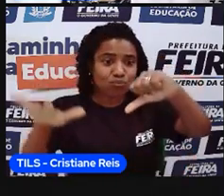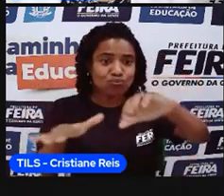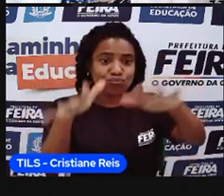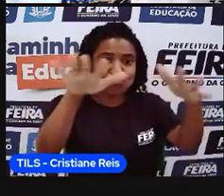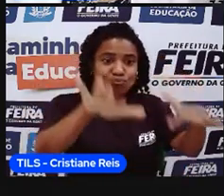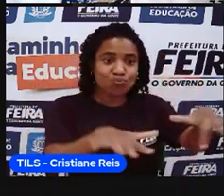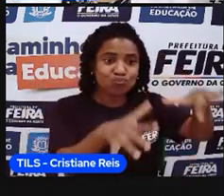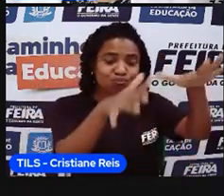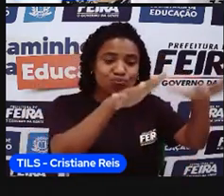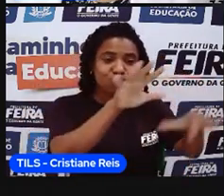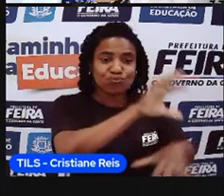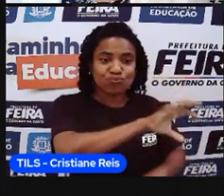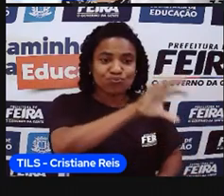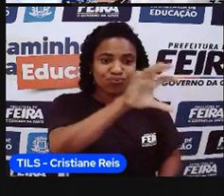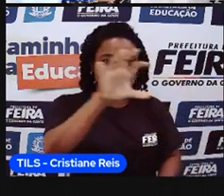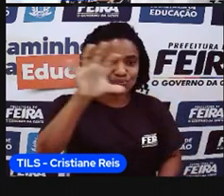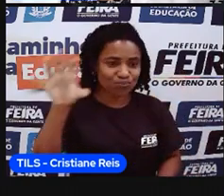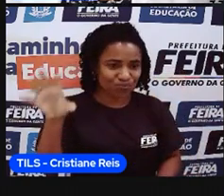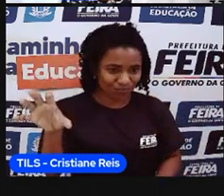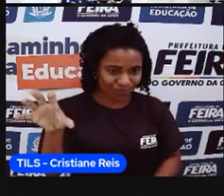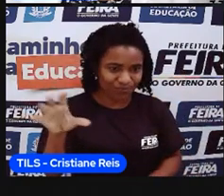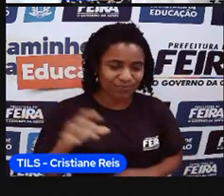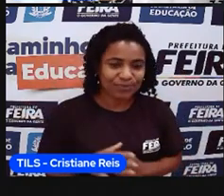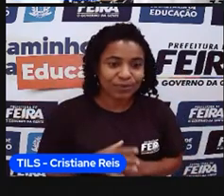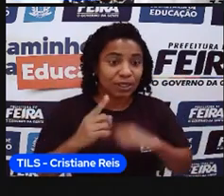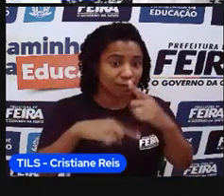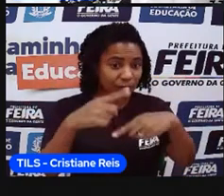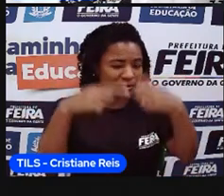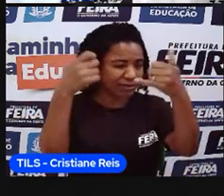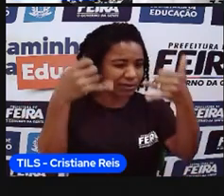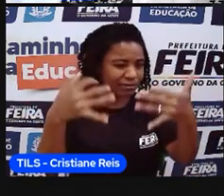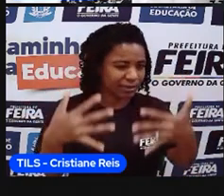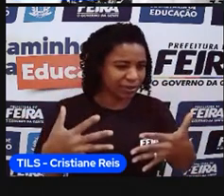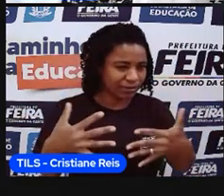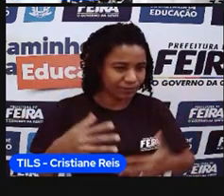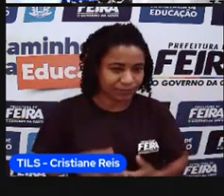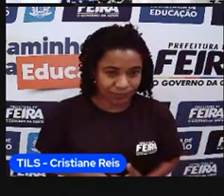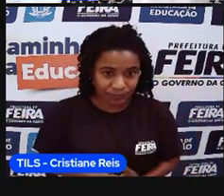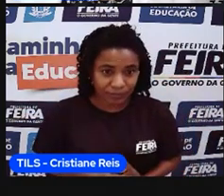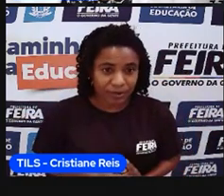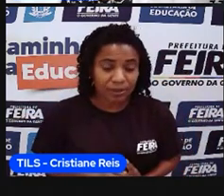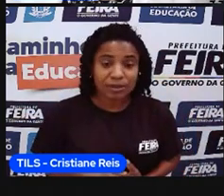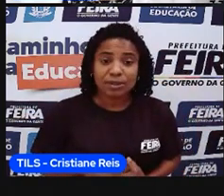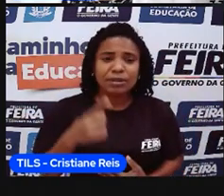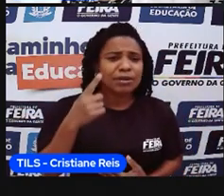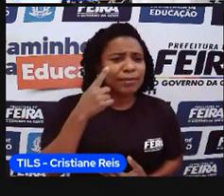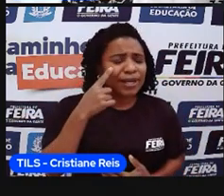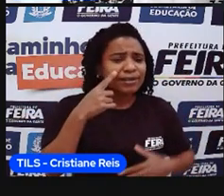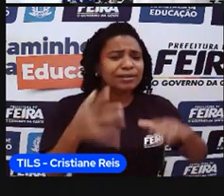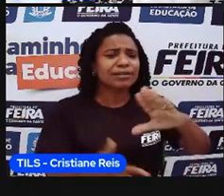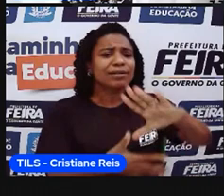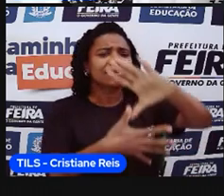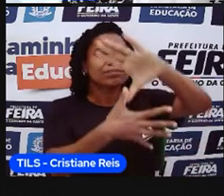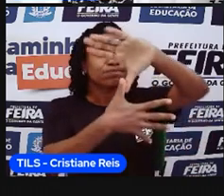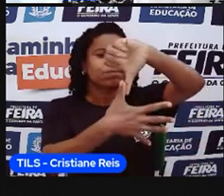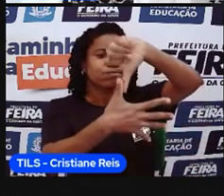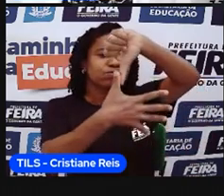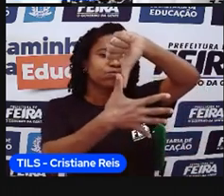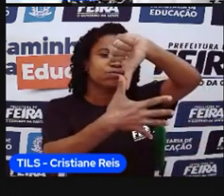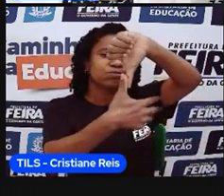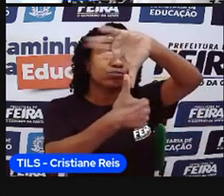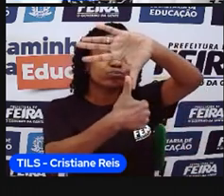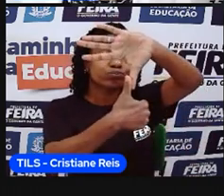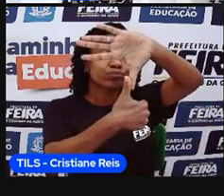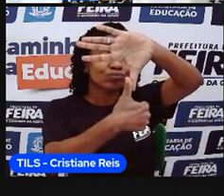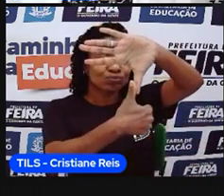mais adiante, mas só para a gente perceber, né? E aí, dentro dessa América do Sul, onde é que nós estamos